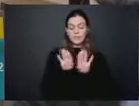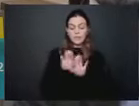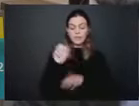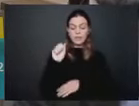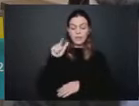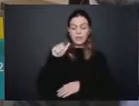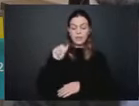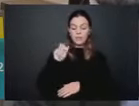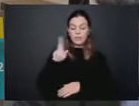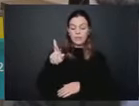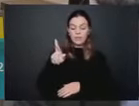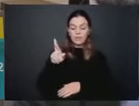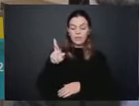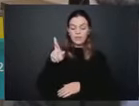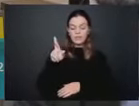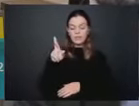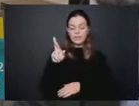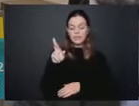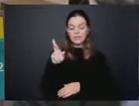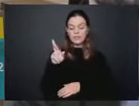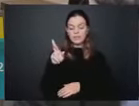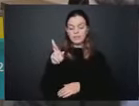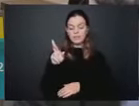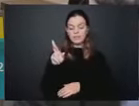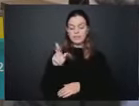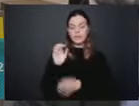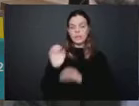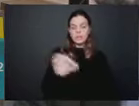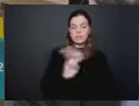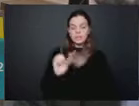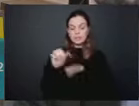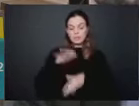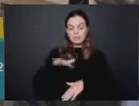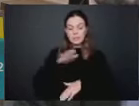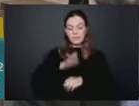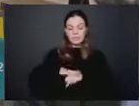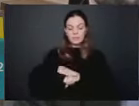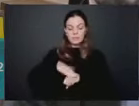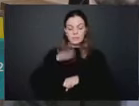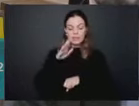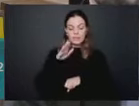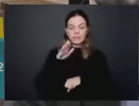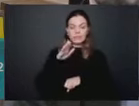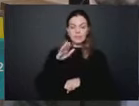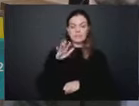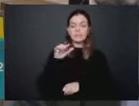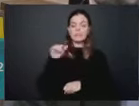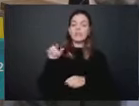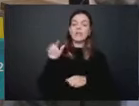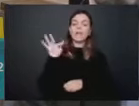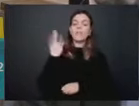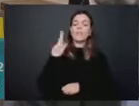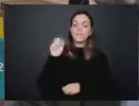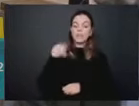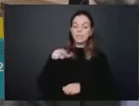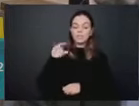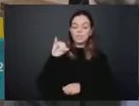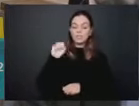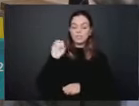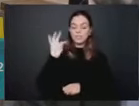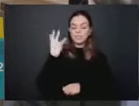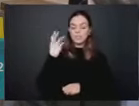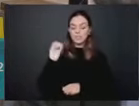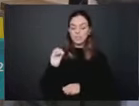Souza, da empresa Espaço A Mais de Curitiba, o Francesco, da D Espaço,